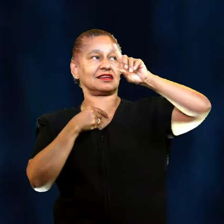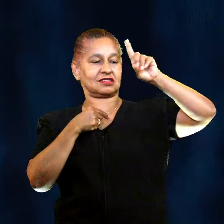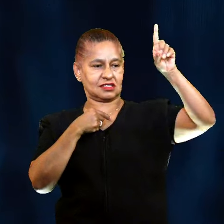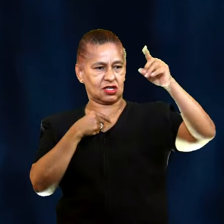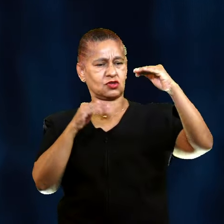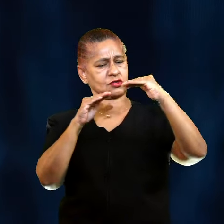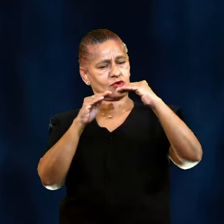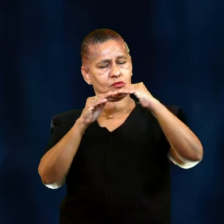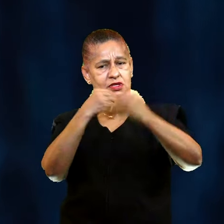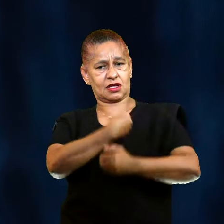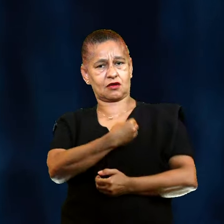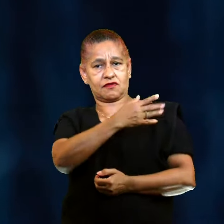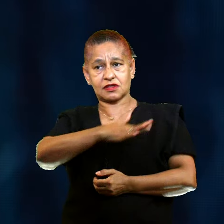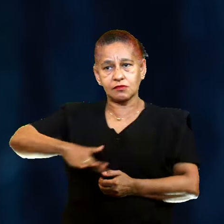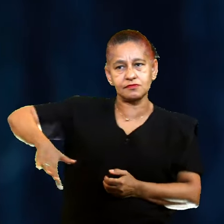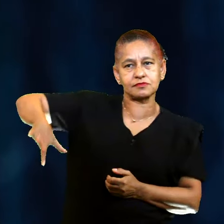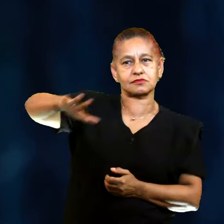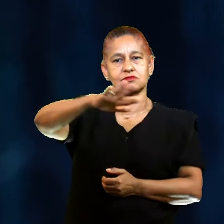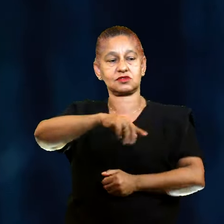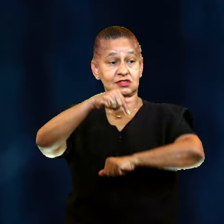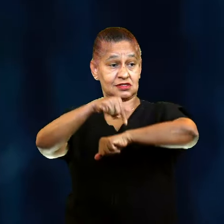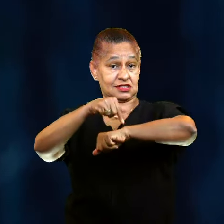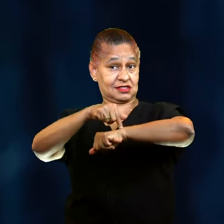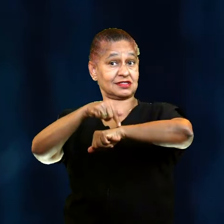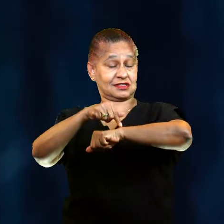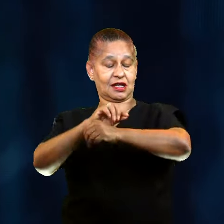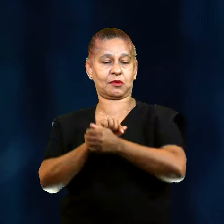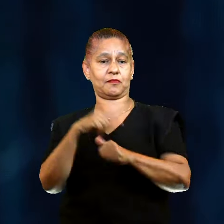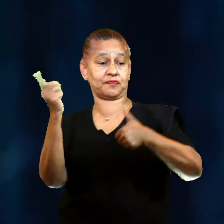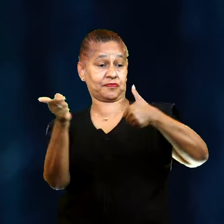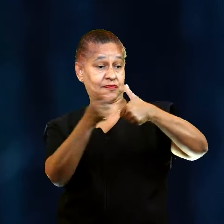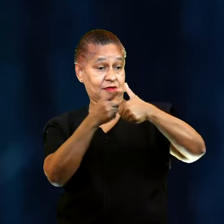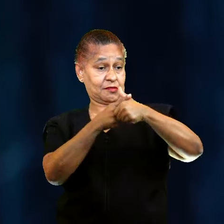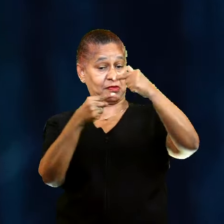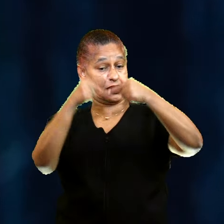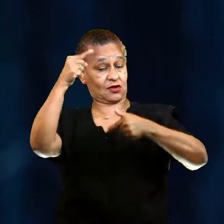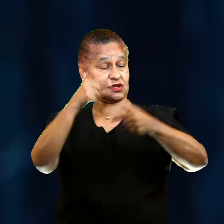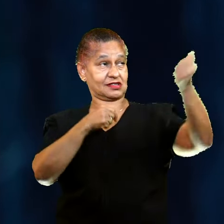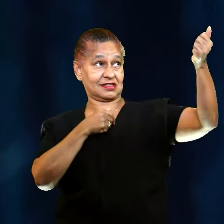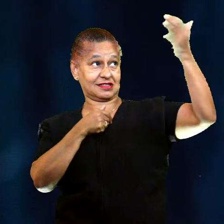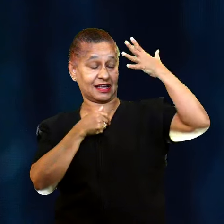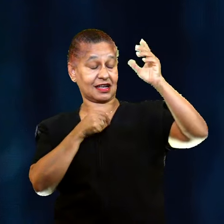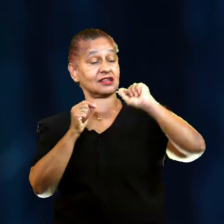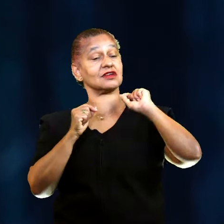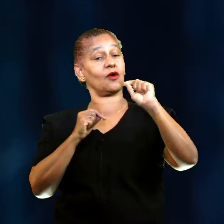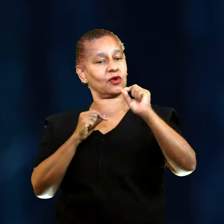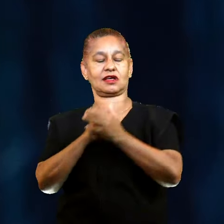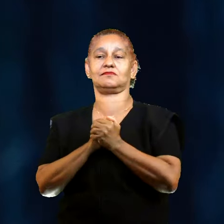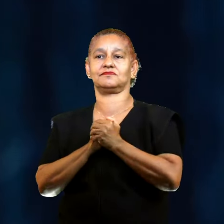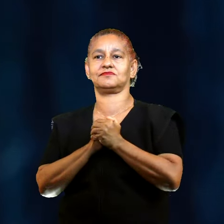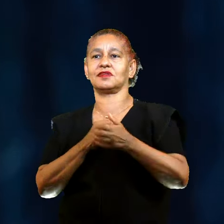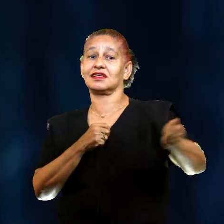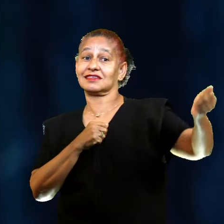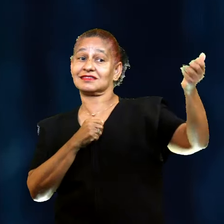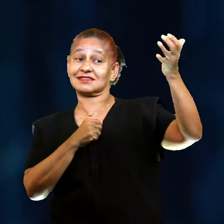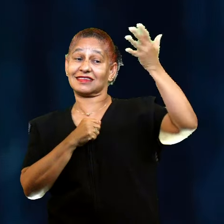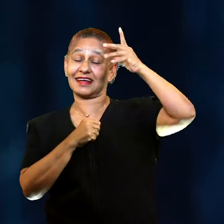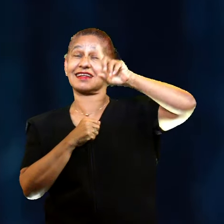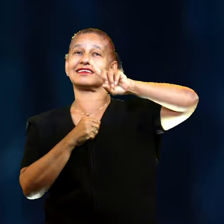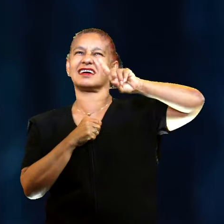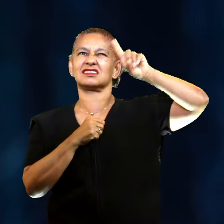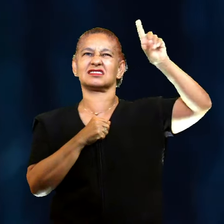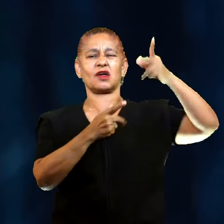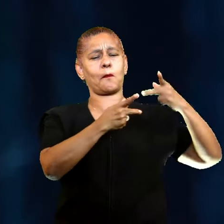a vida da igreja nesse tempo. A primeira incoerência da graça é que a graça de Deus